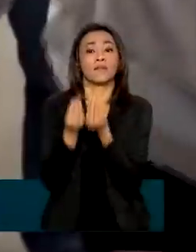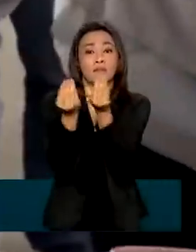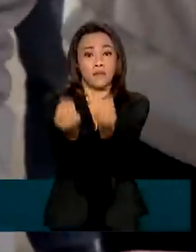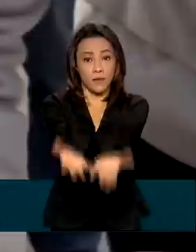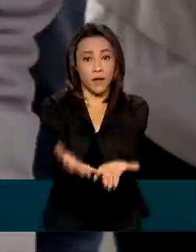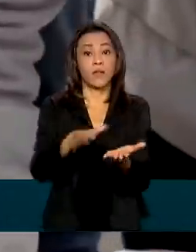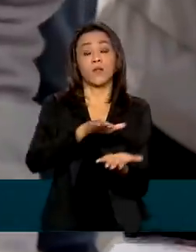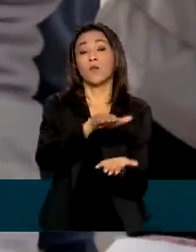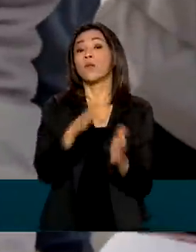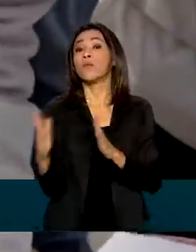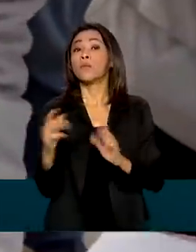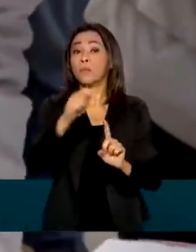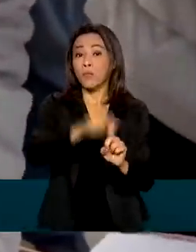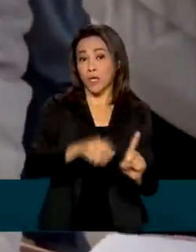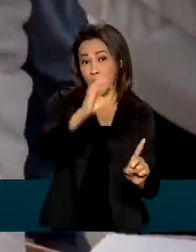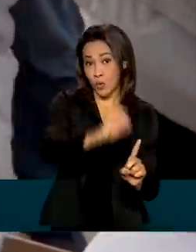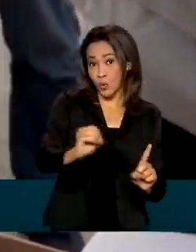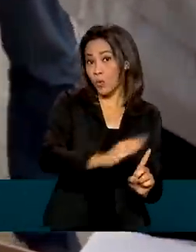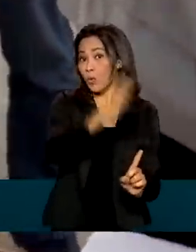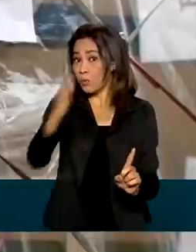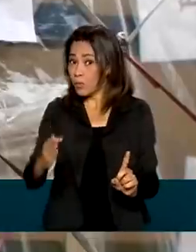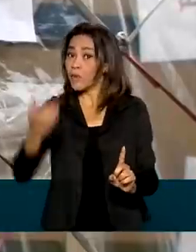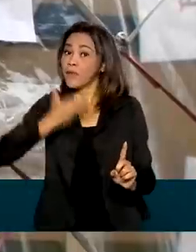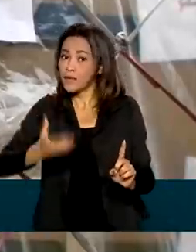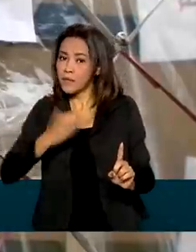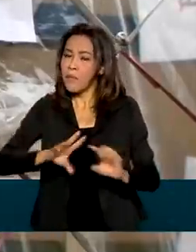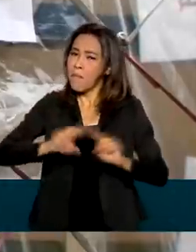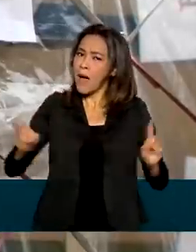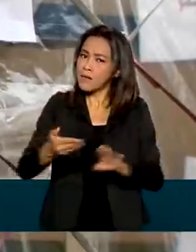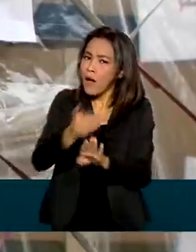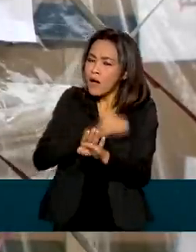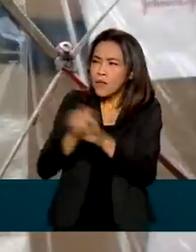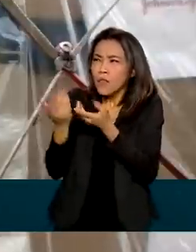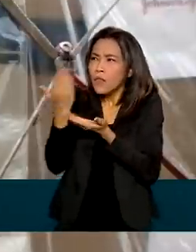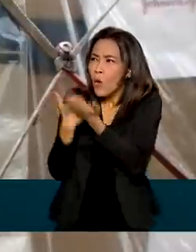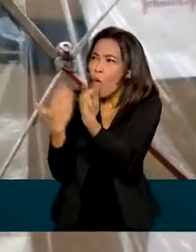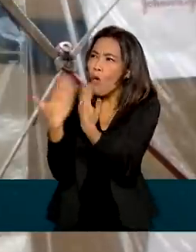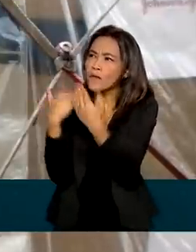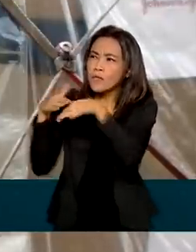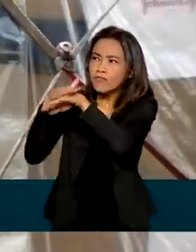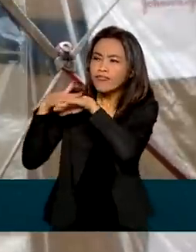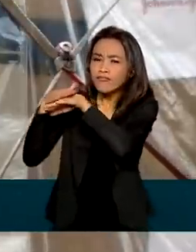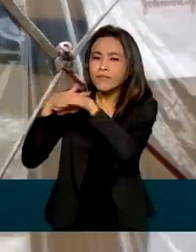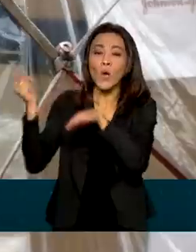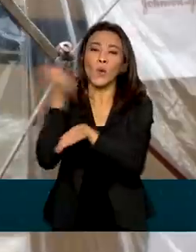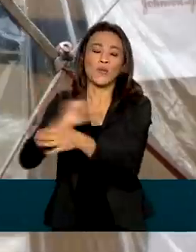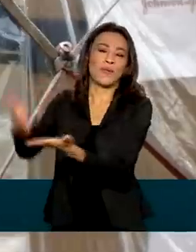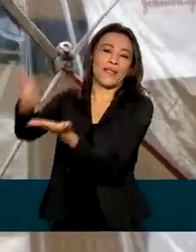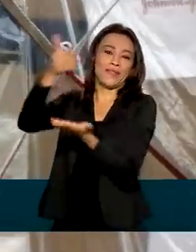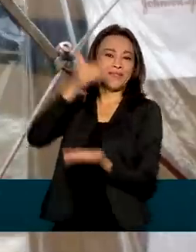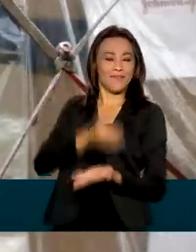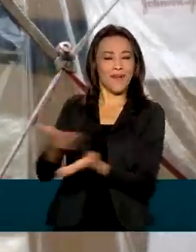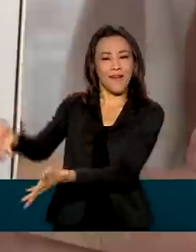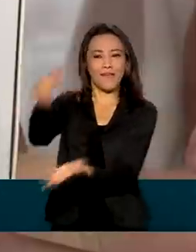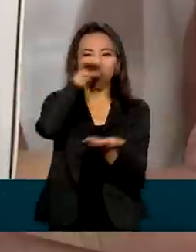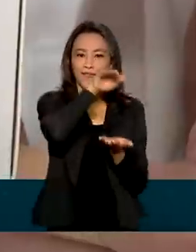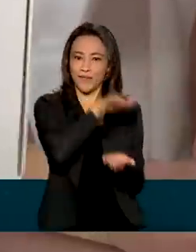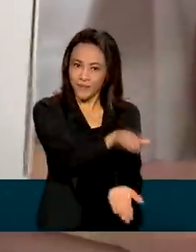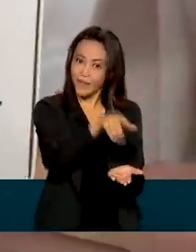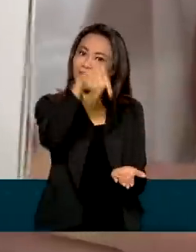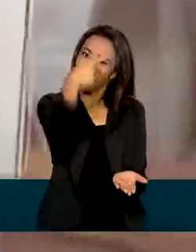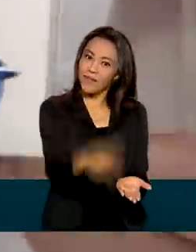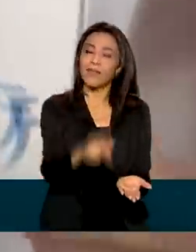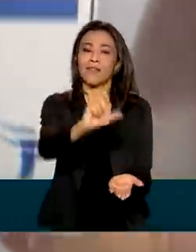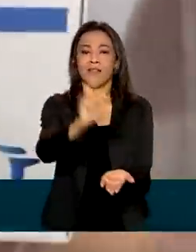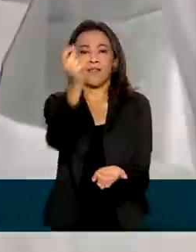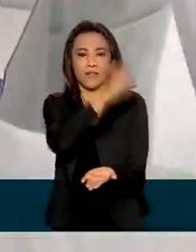e dezembro. Mas após negociações, o Ministério da Saúde conseguiu antecipar a chegada das vacinas. Além